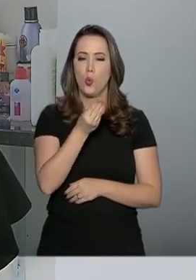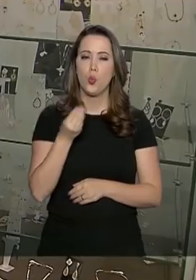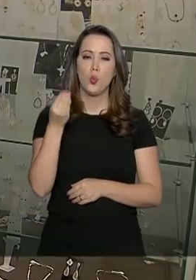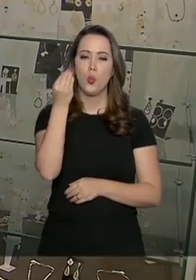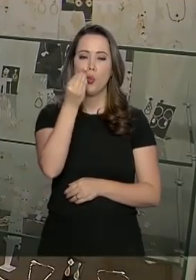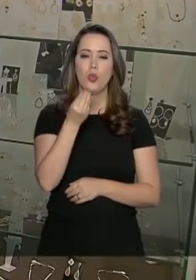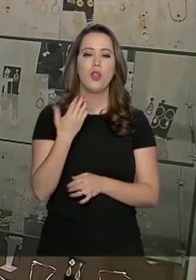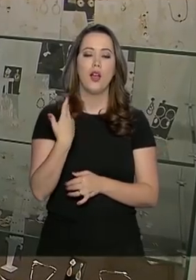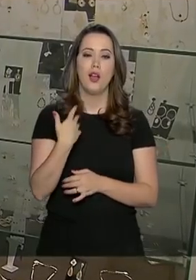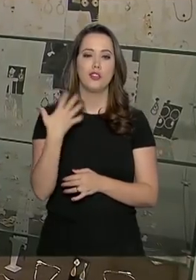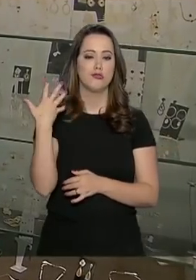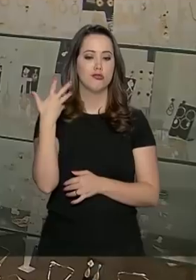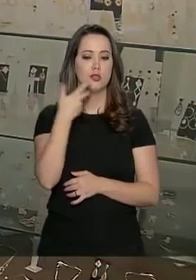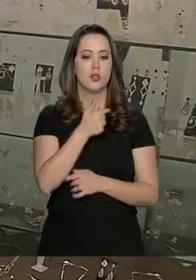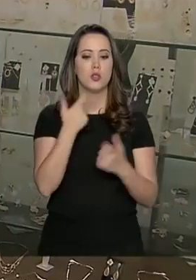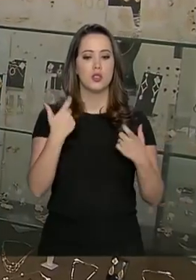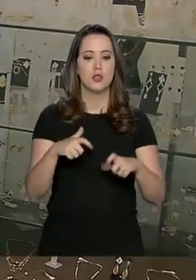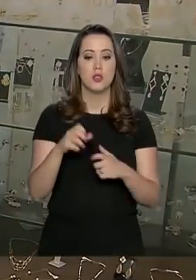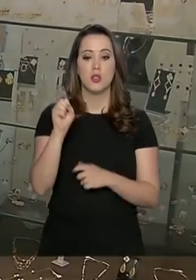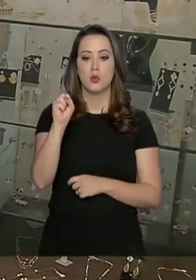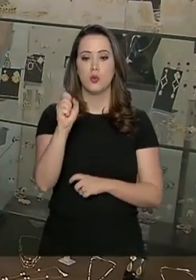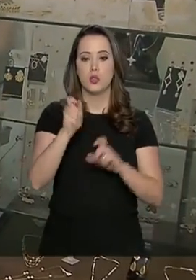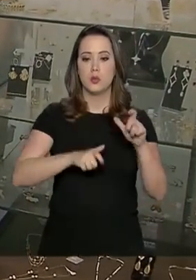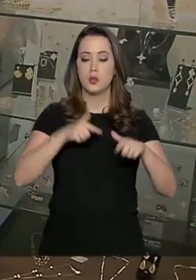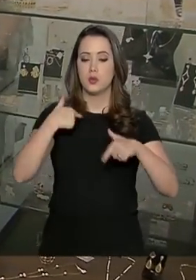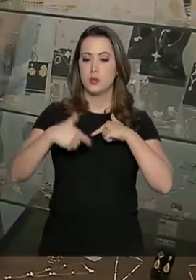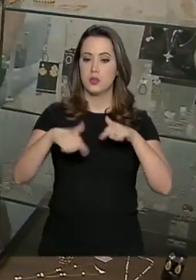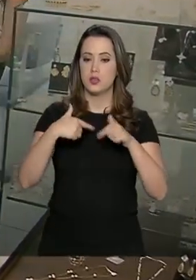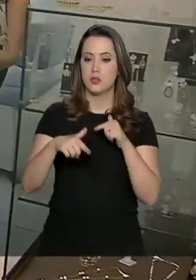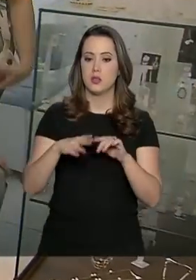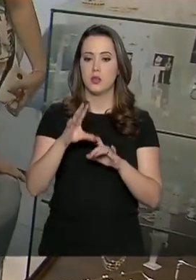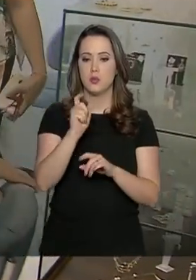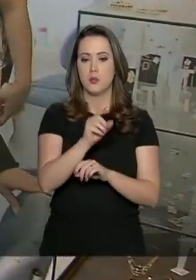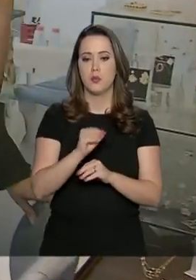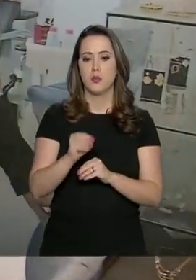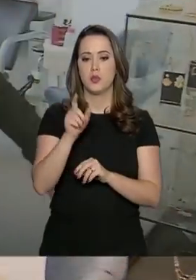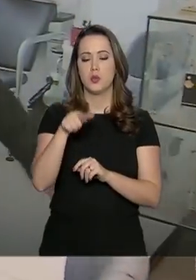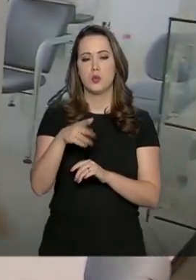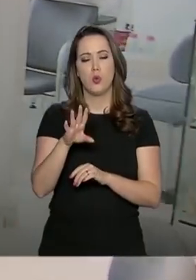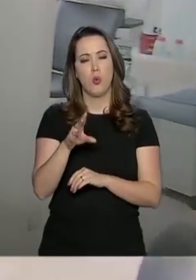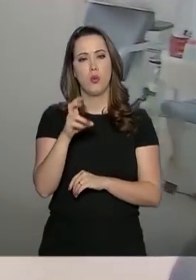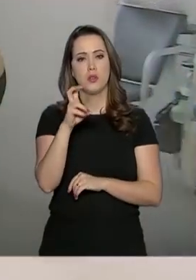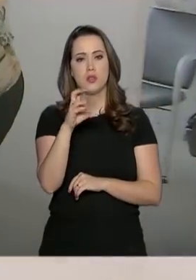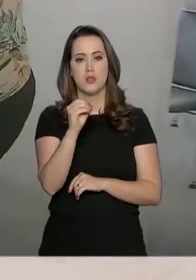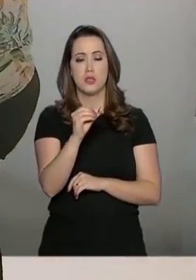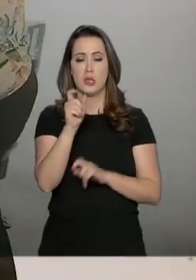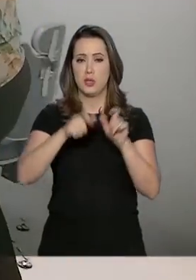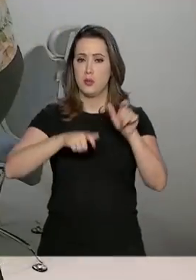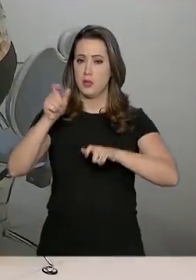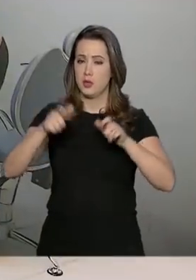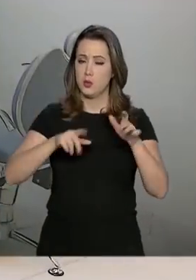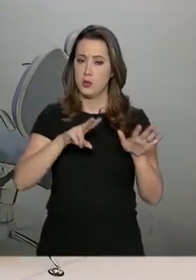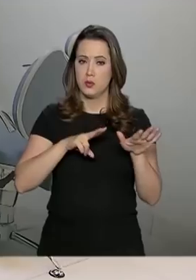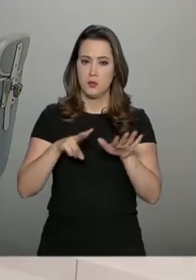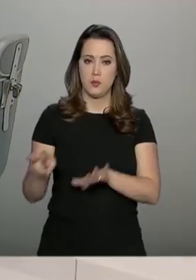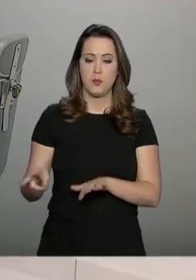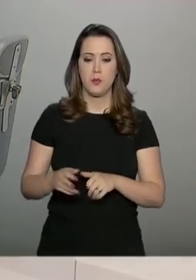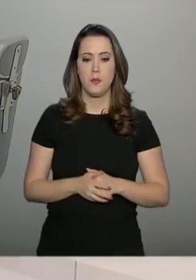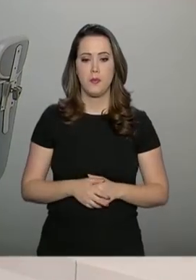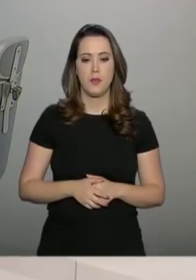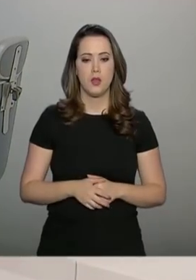beleza. Neste salão, com oito funcionários, são atendidos em média 50 clientes por semana.